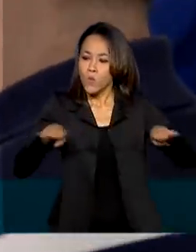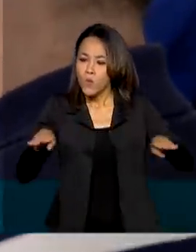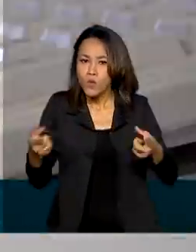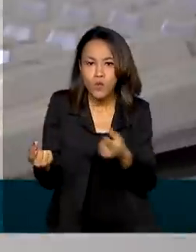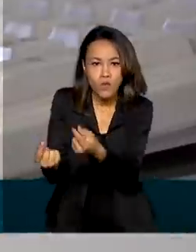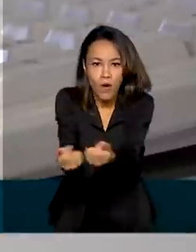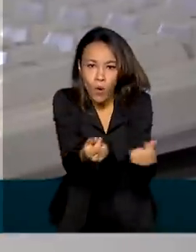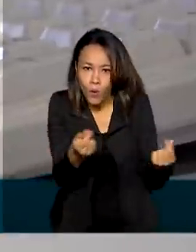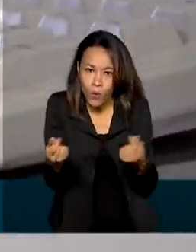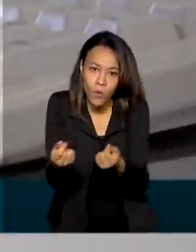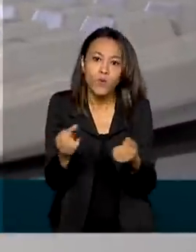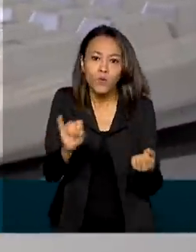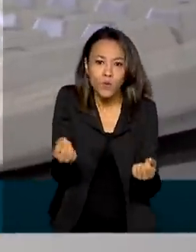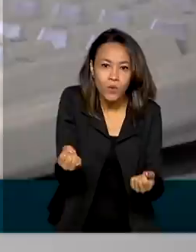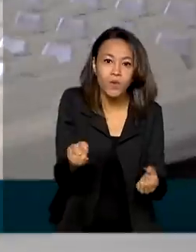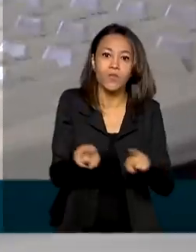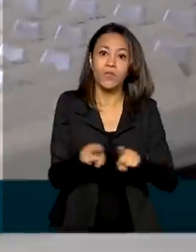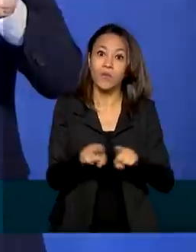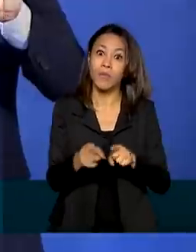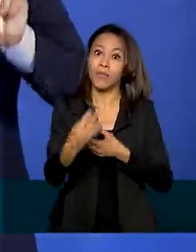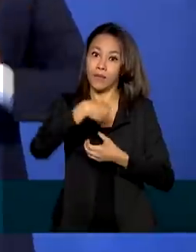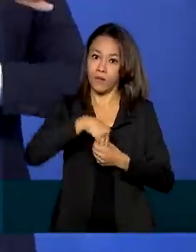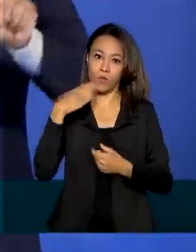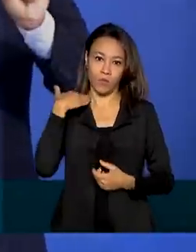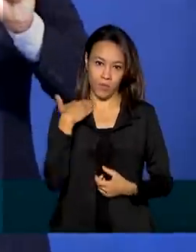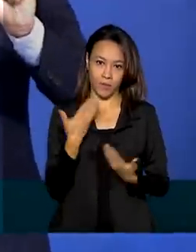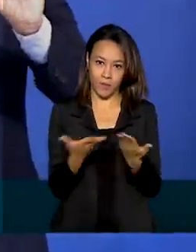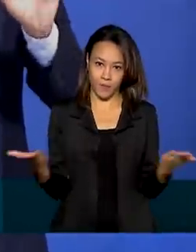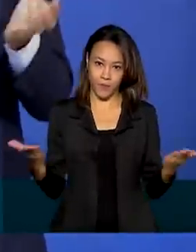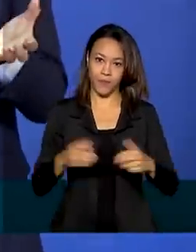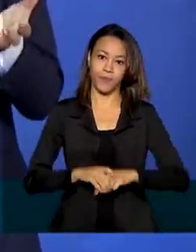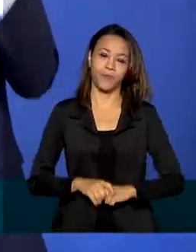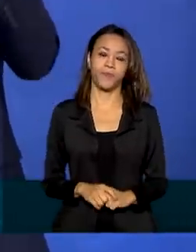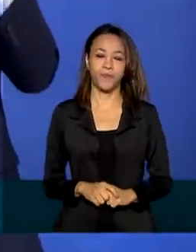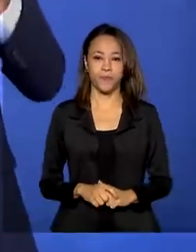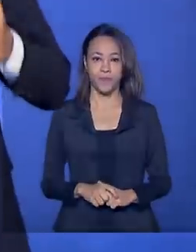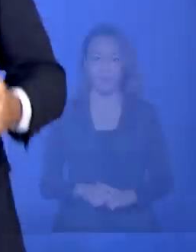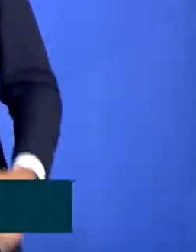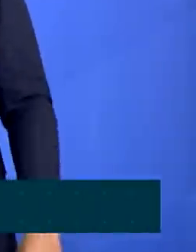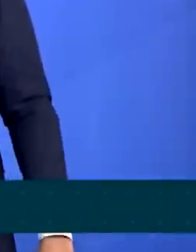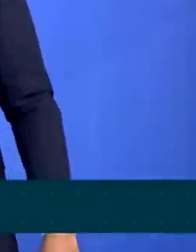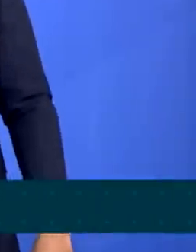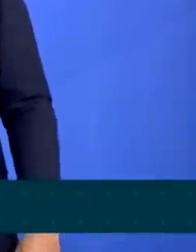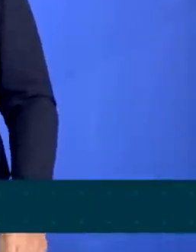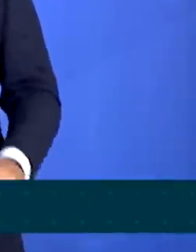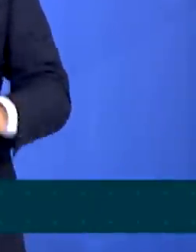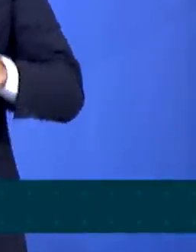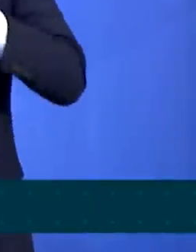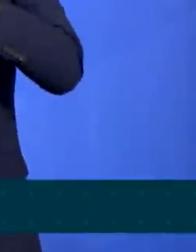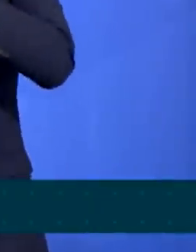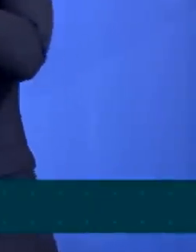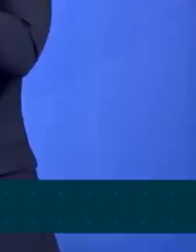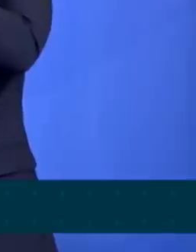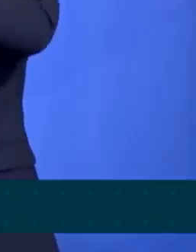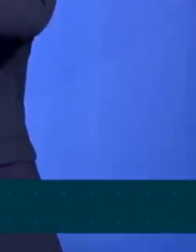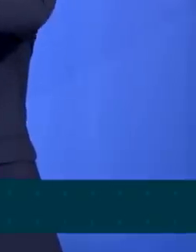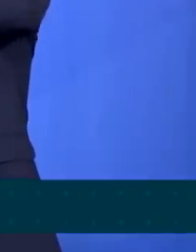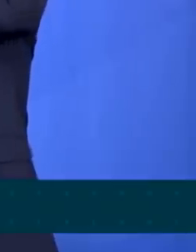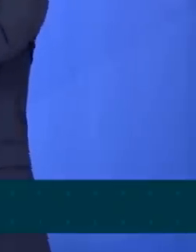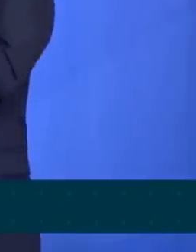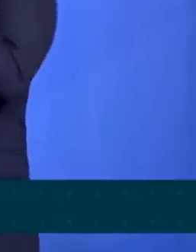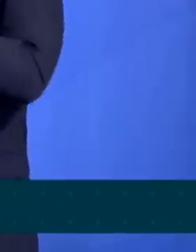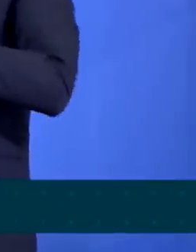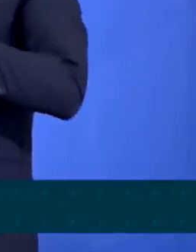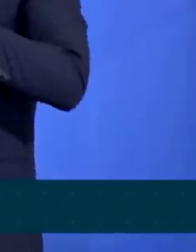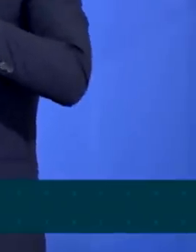preços e do sistema financeiro. A evidência empírica mostra que países que têm Banco Central